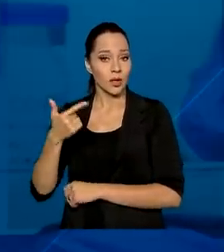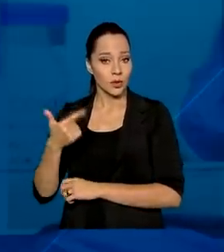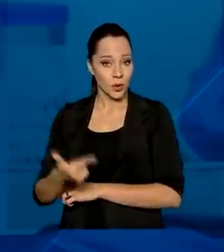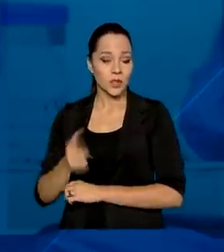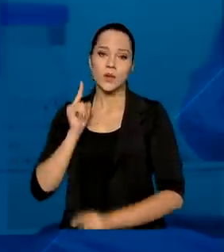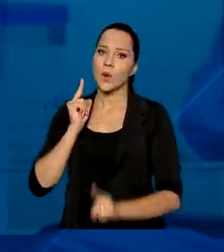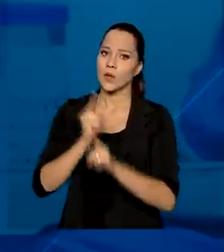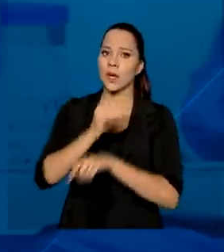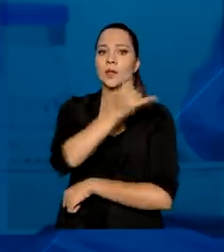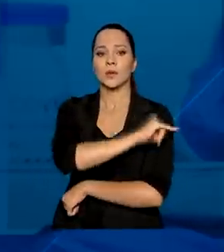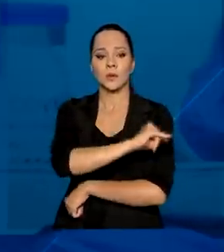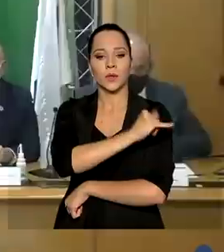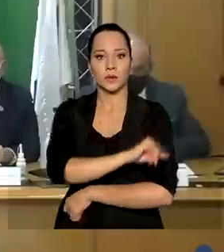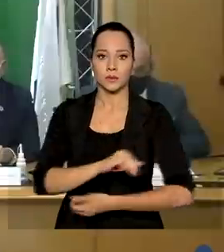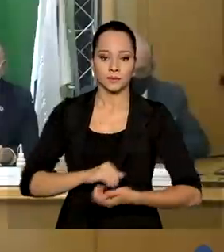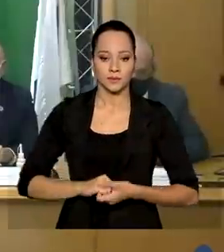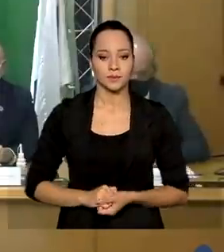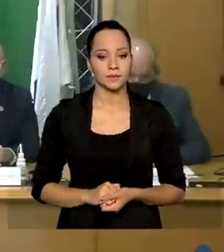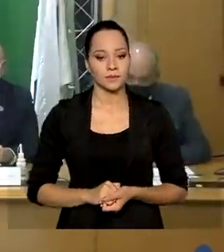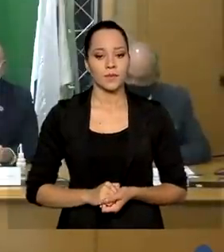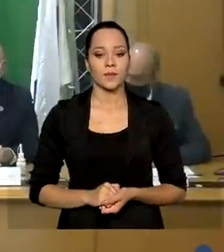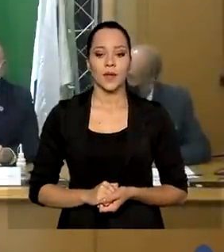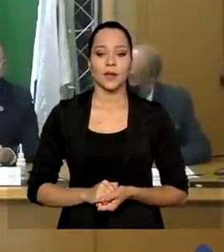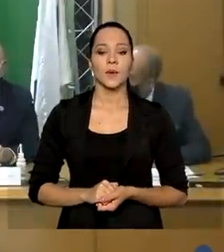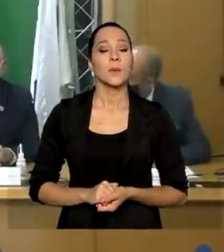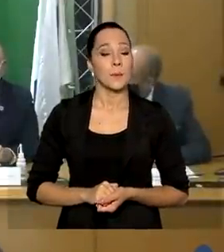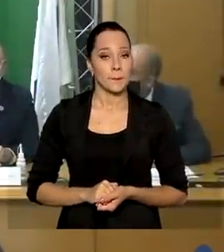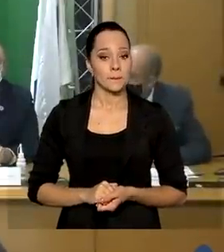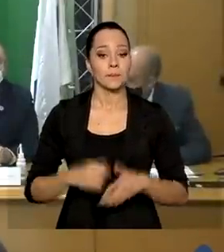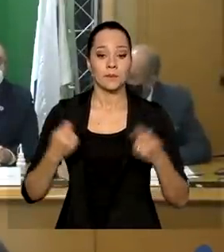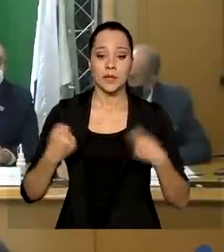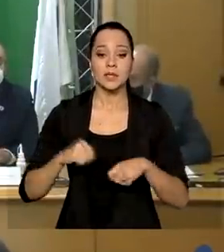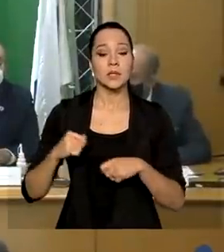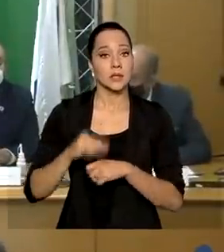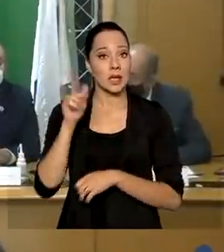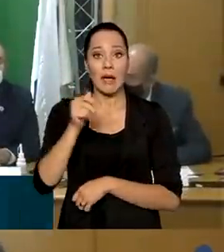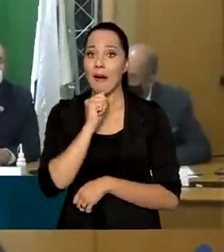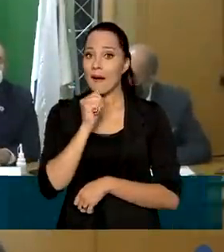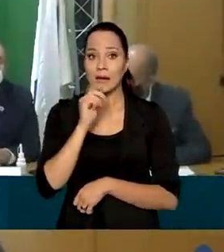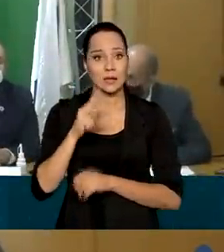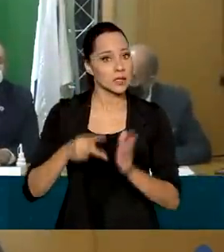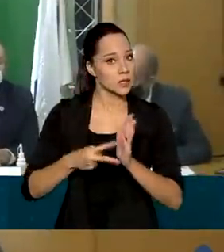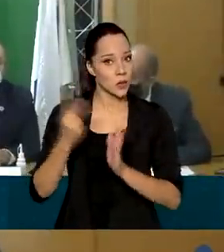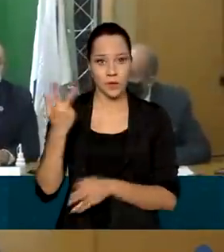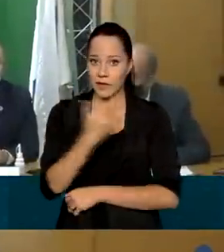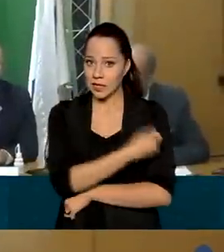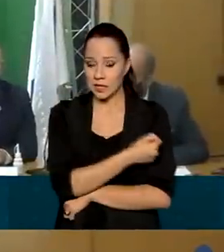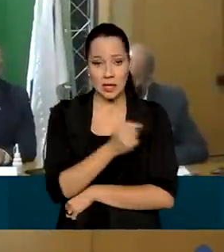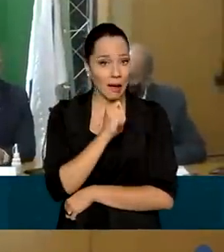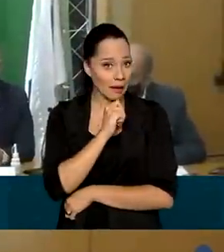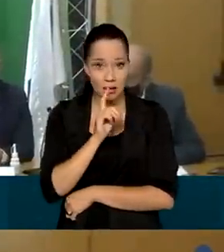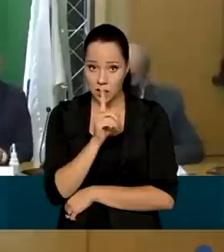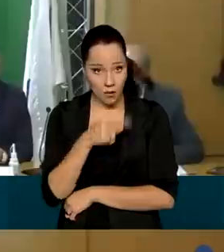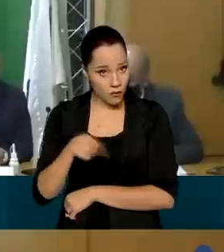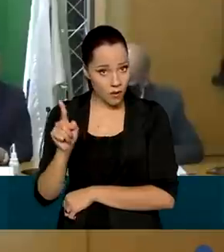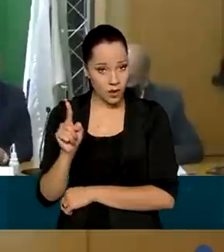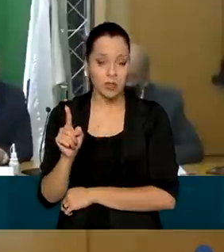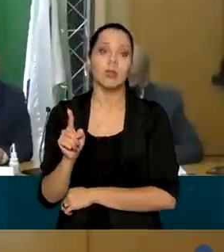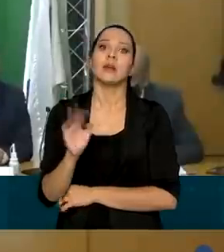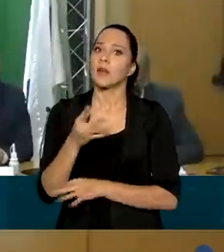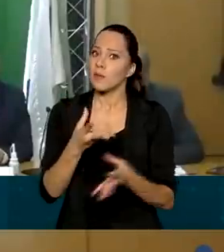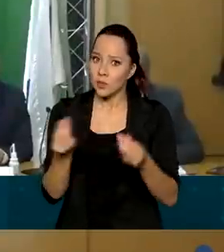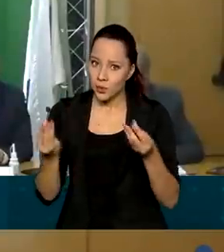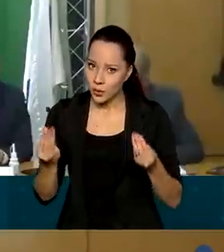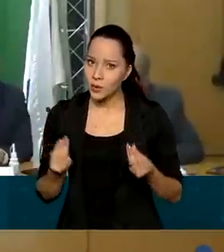identificada no Rio de Janeiro. Preciso que aqueles que ainda não tomaram a segunda dose, que são